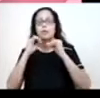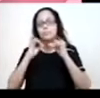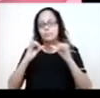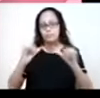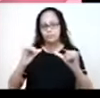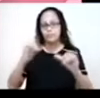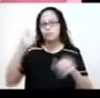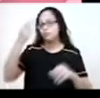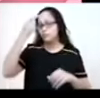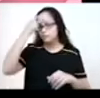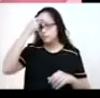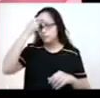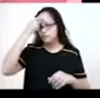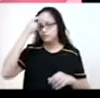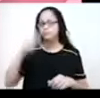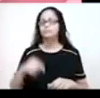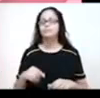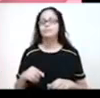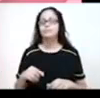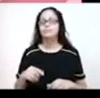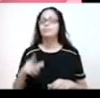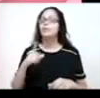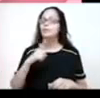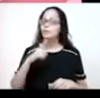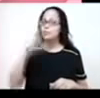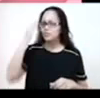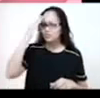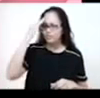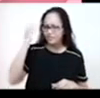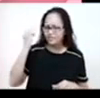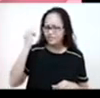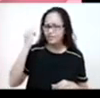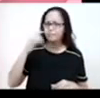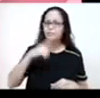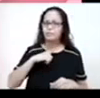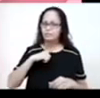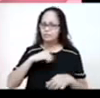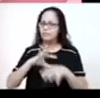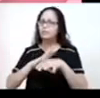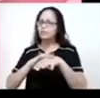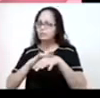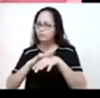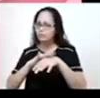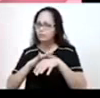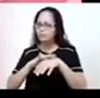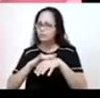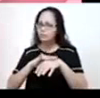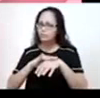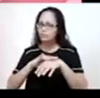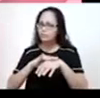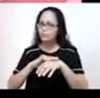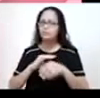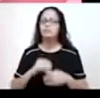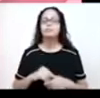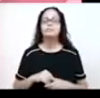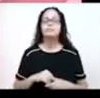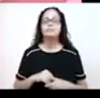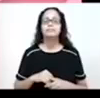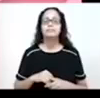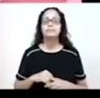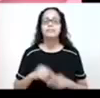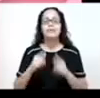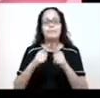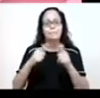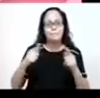conscientização. Quando se obtém o diagnóstico precoce, ou seja, no estadiamento inicial da doença,